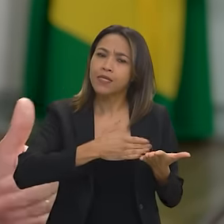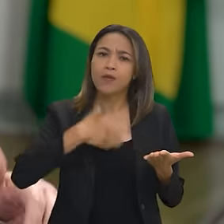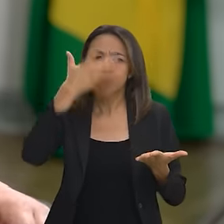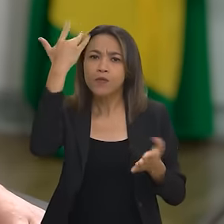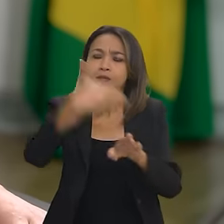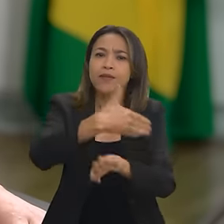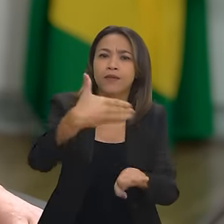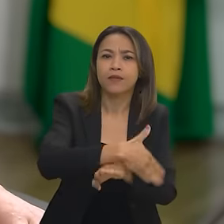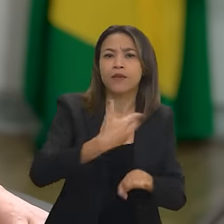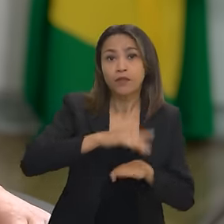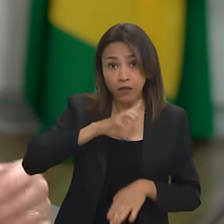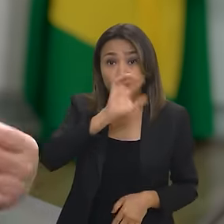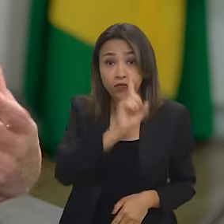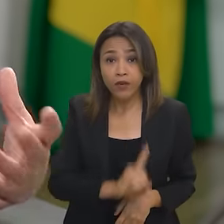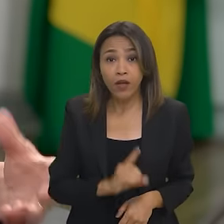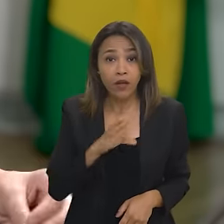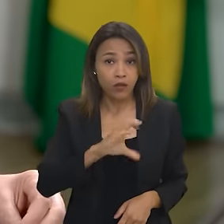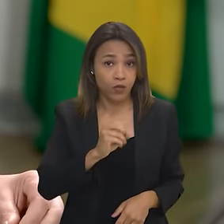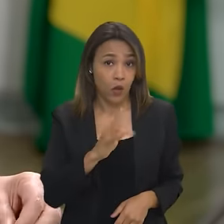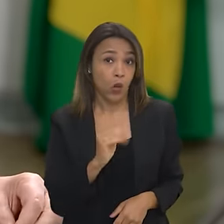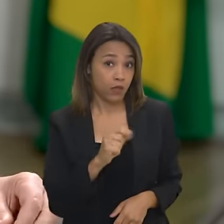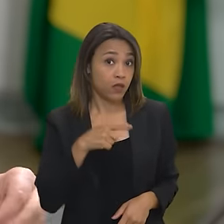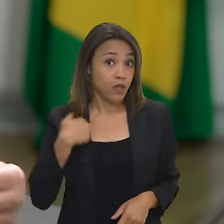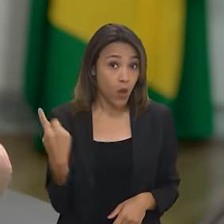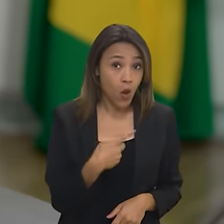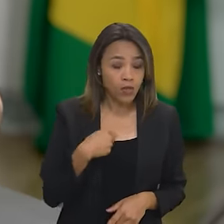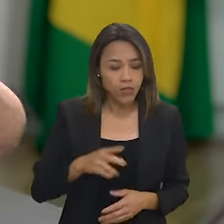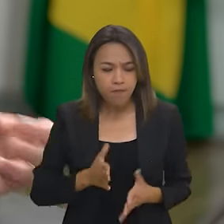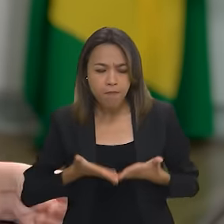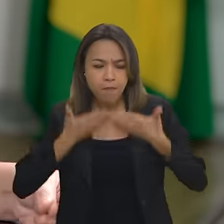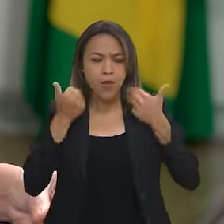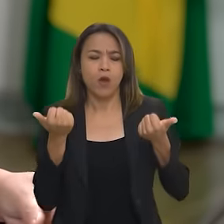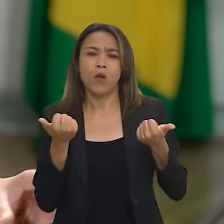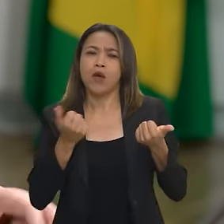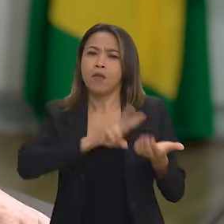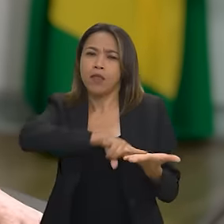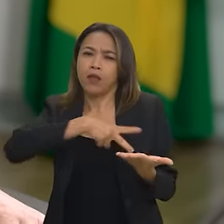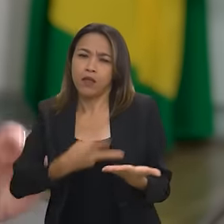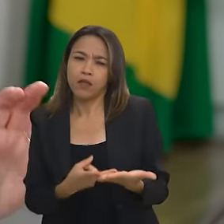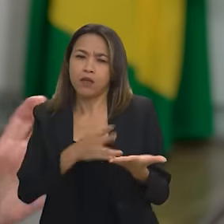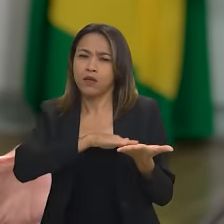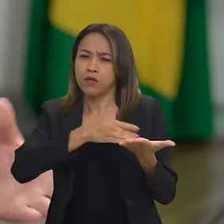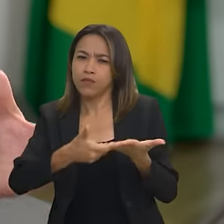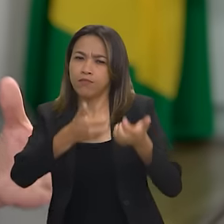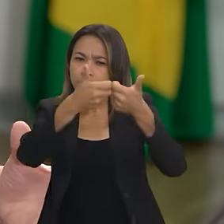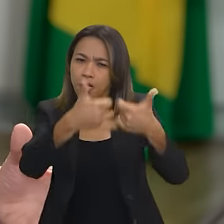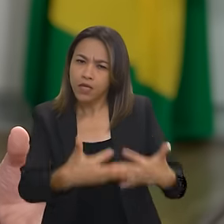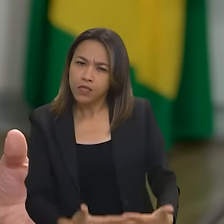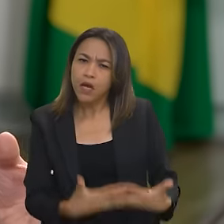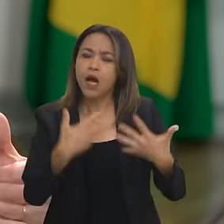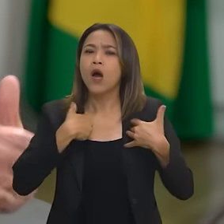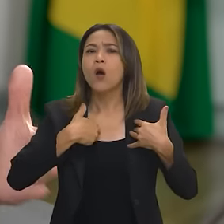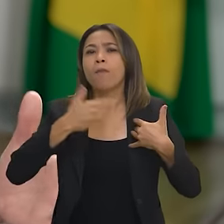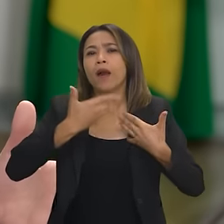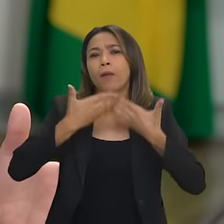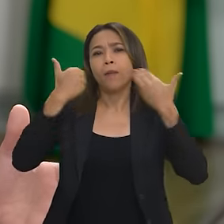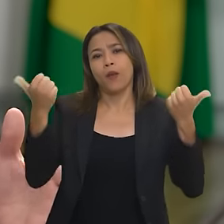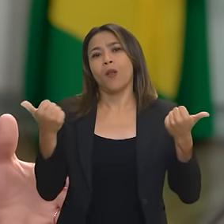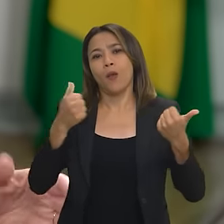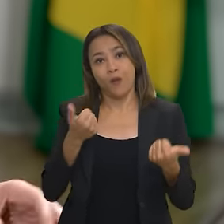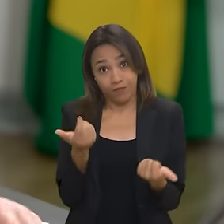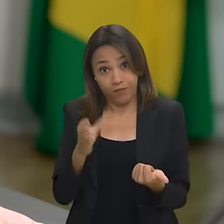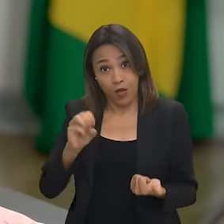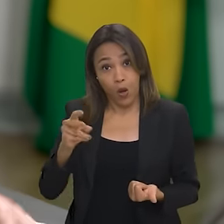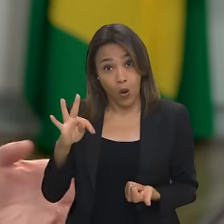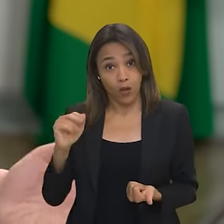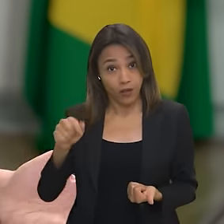têm acesso, têm direito às cotas. Então, gente melhorou isso, estamos fazendo uma maneira para que realmente possam implementar essas cotas da melhor forma